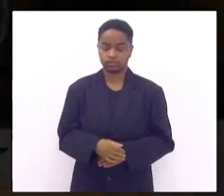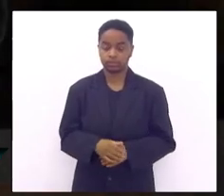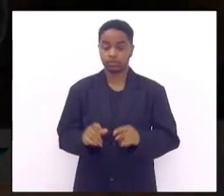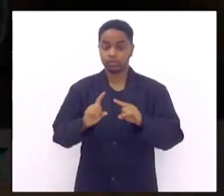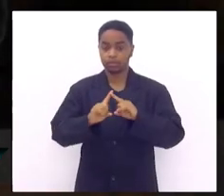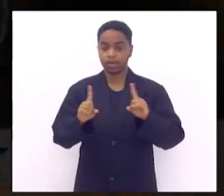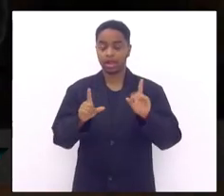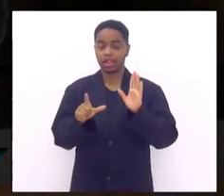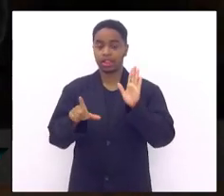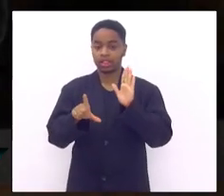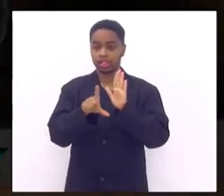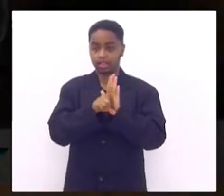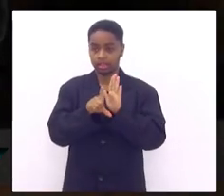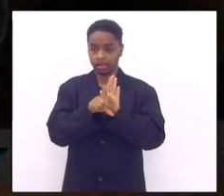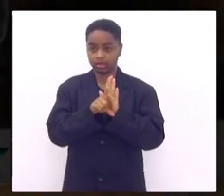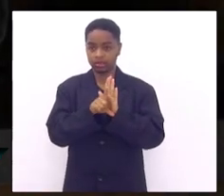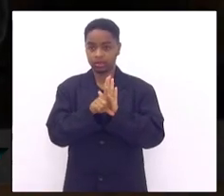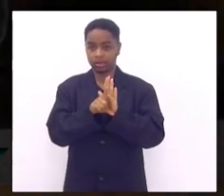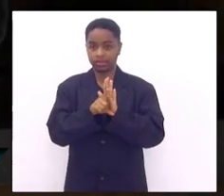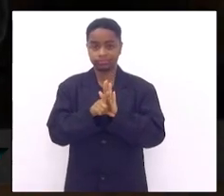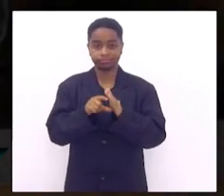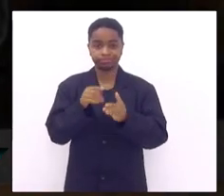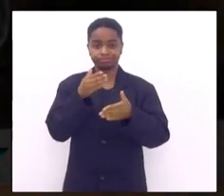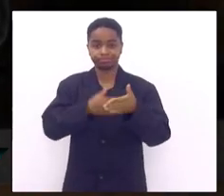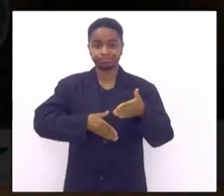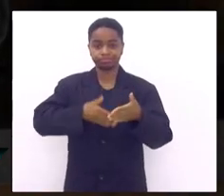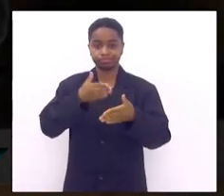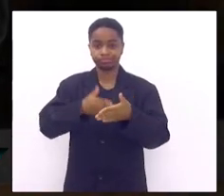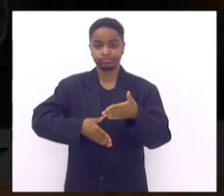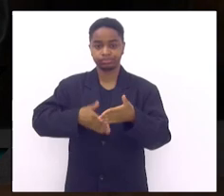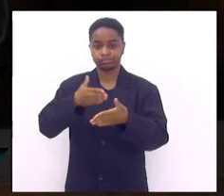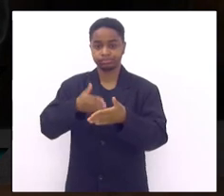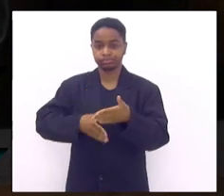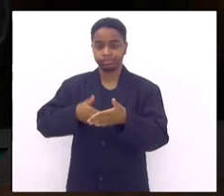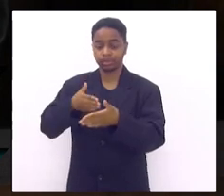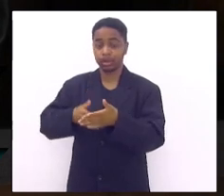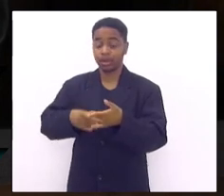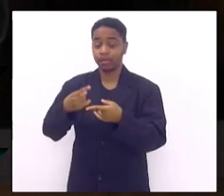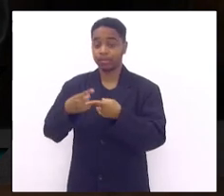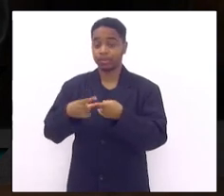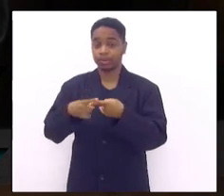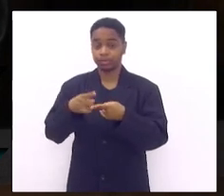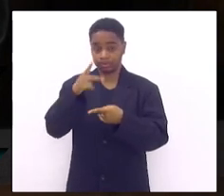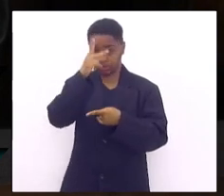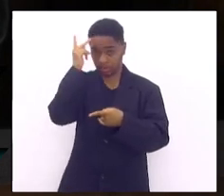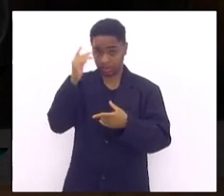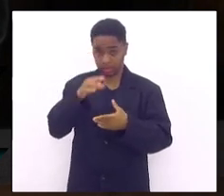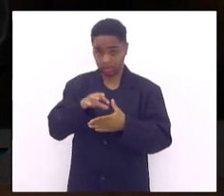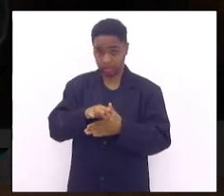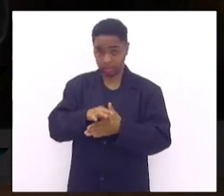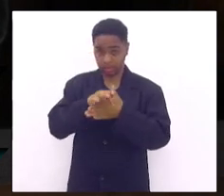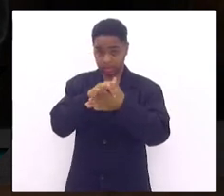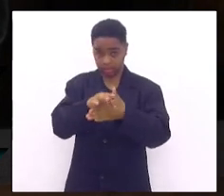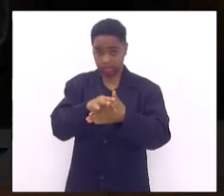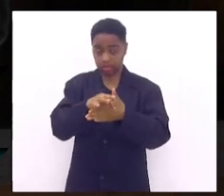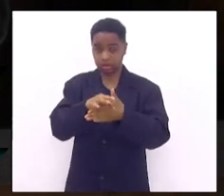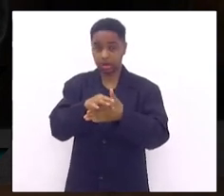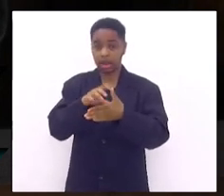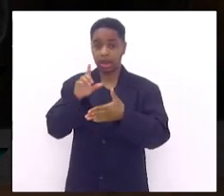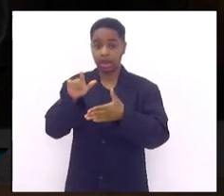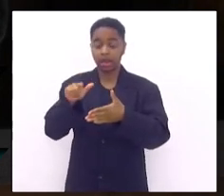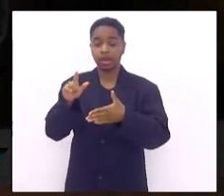lei está emperrada porque quem estava liderando aqui era o deputado